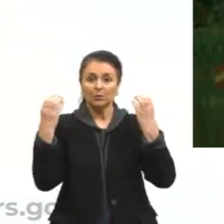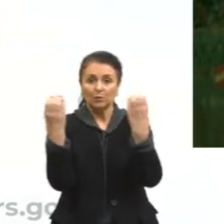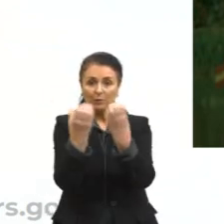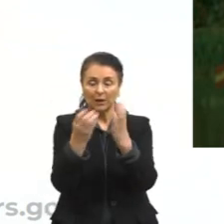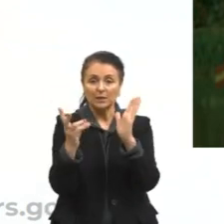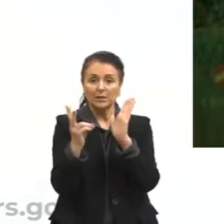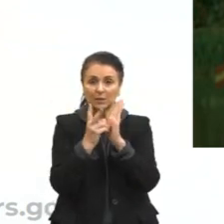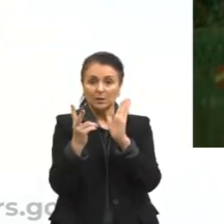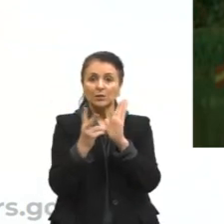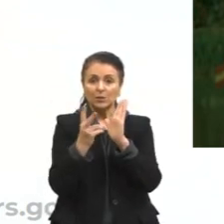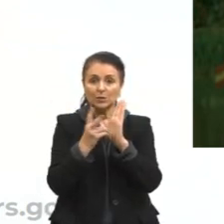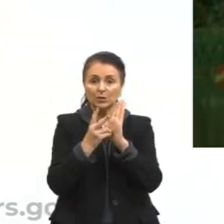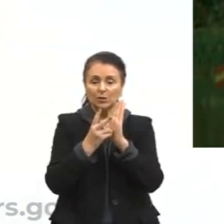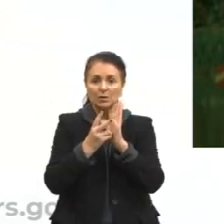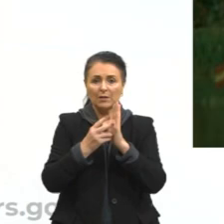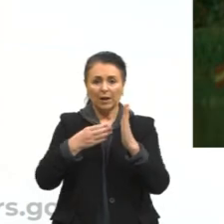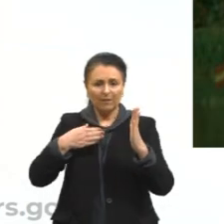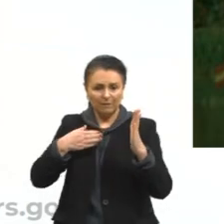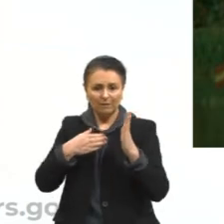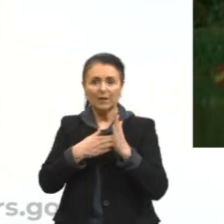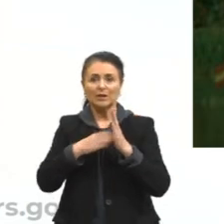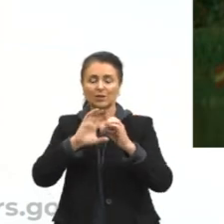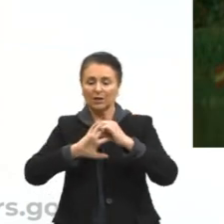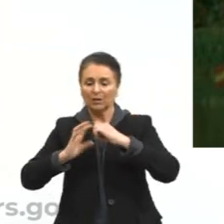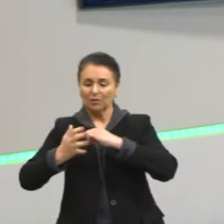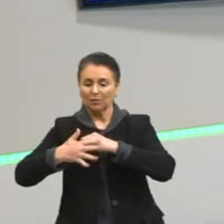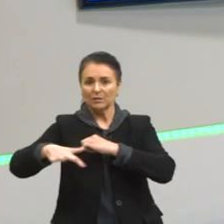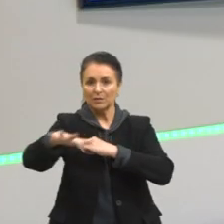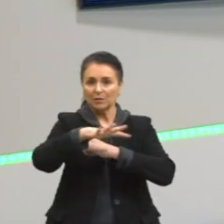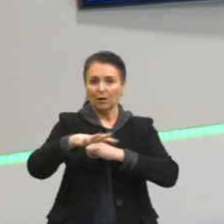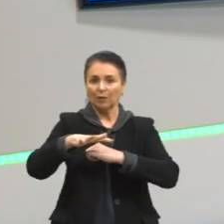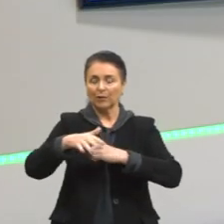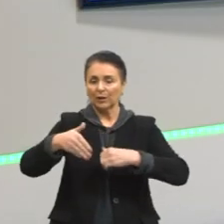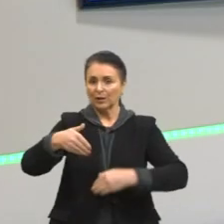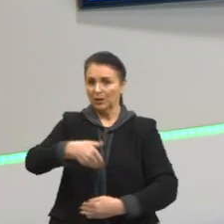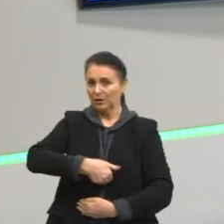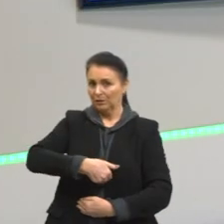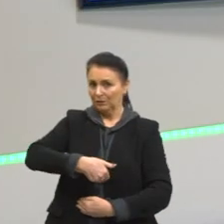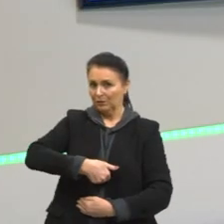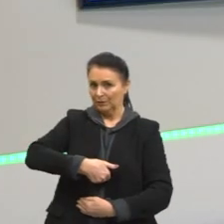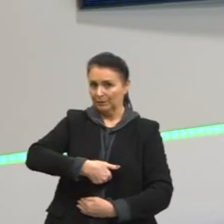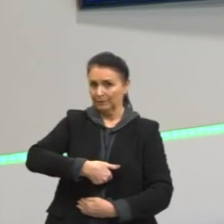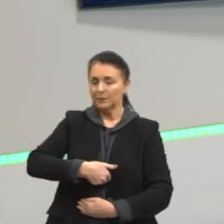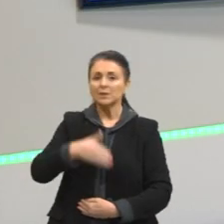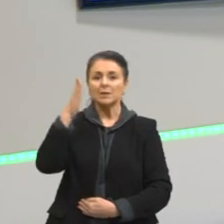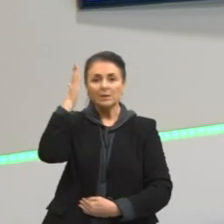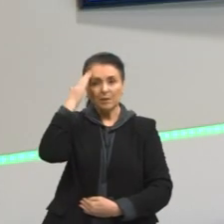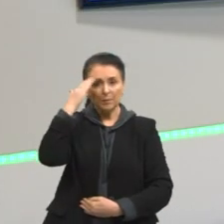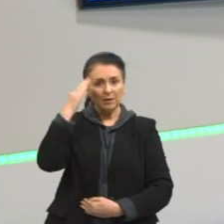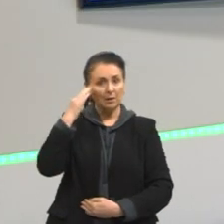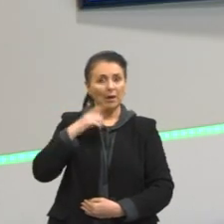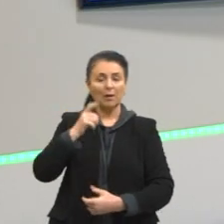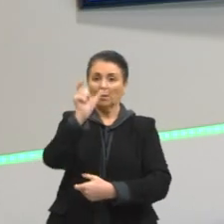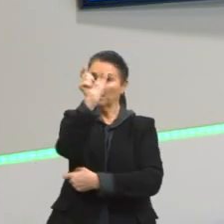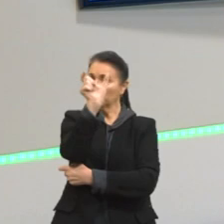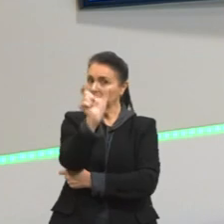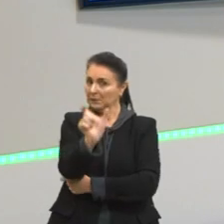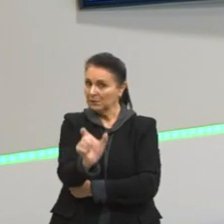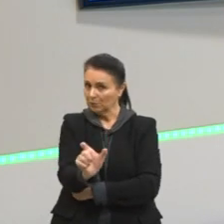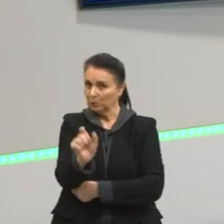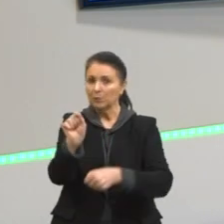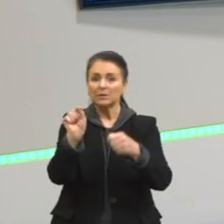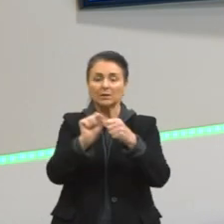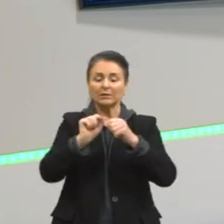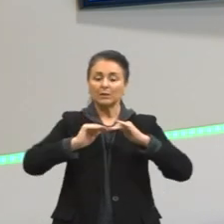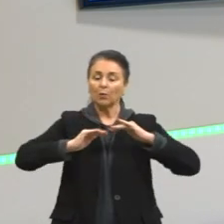Covid-19 e a fome. Aqui a gente sabe que a gente tem pessoas pessoas que estão fazendo